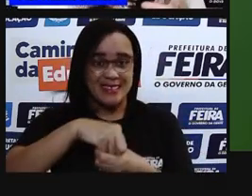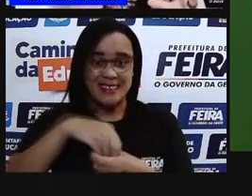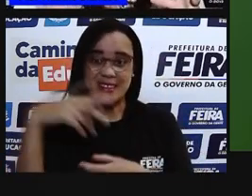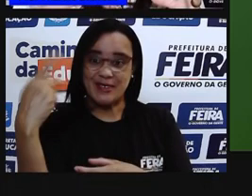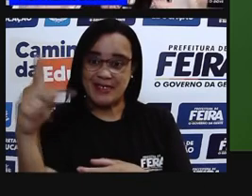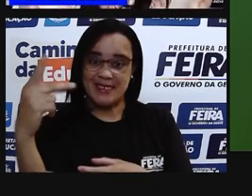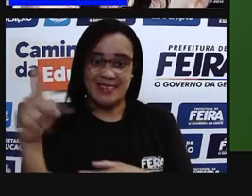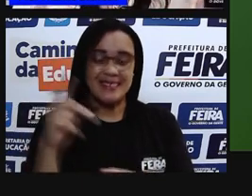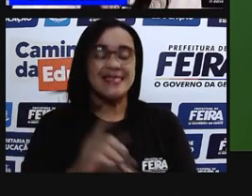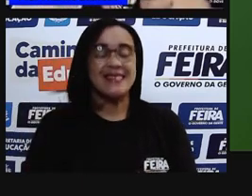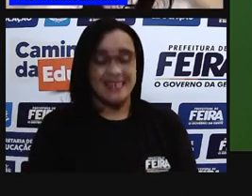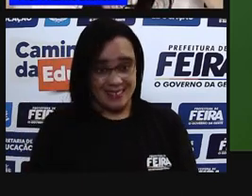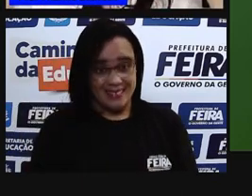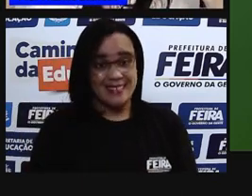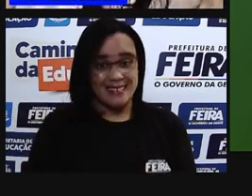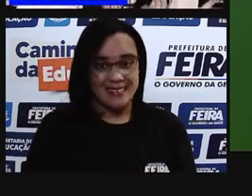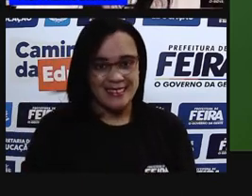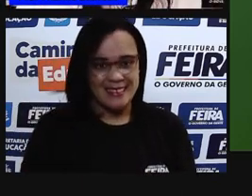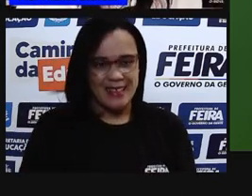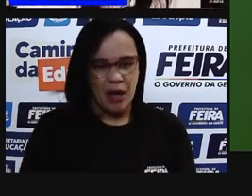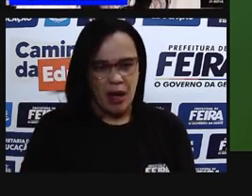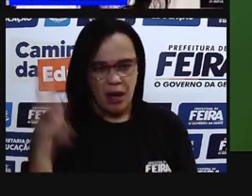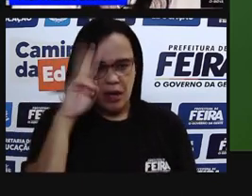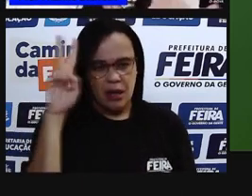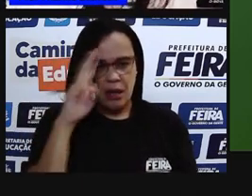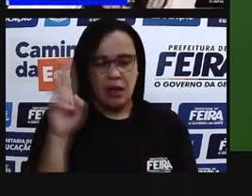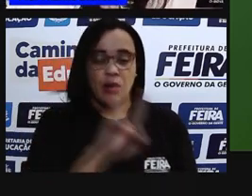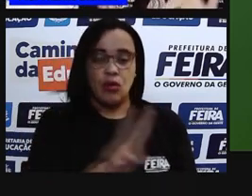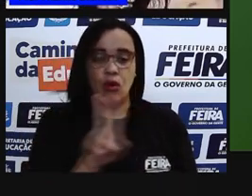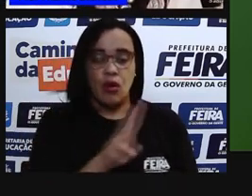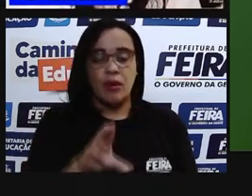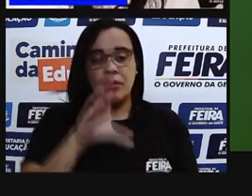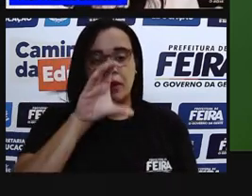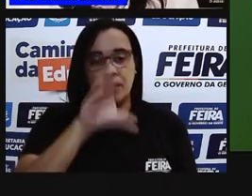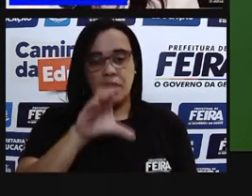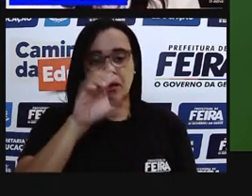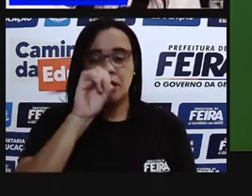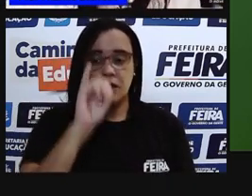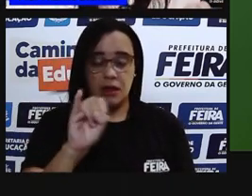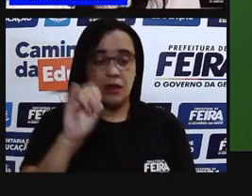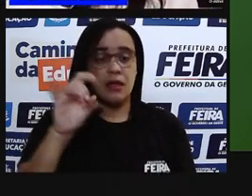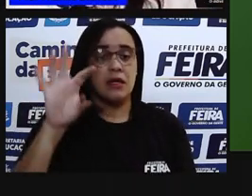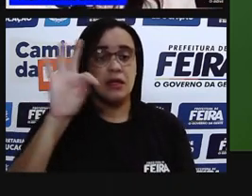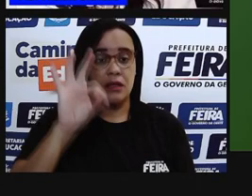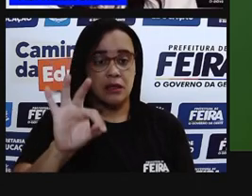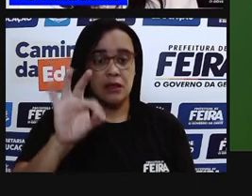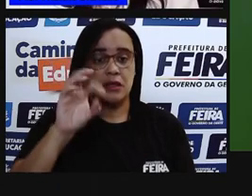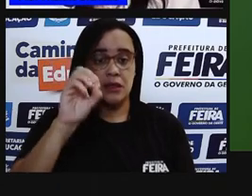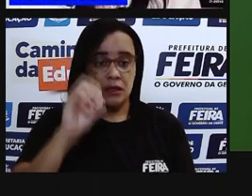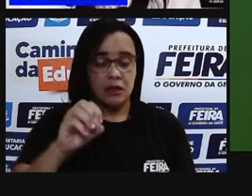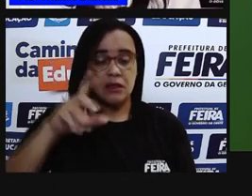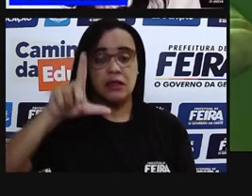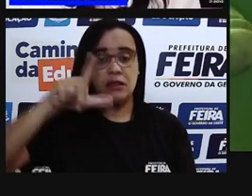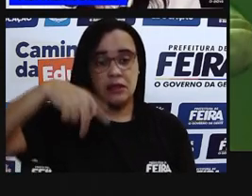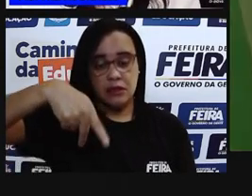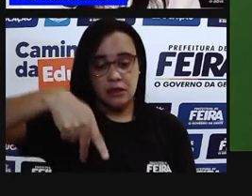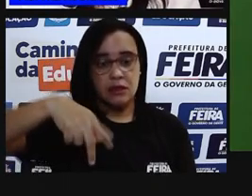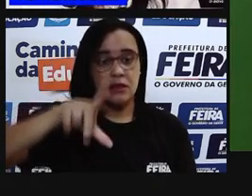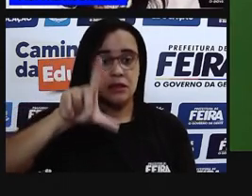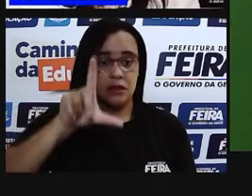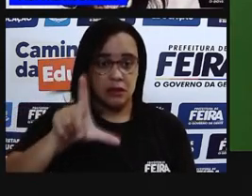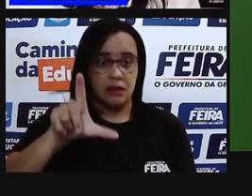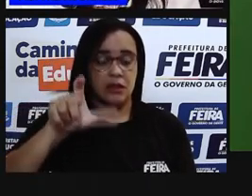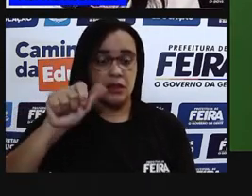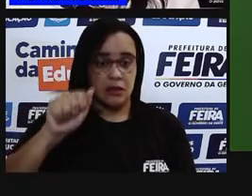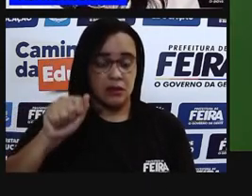Esse citoplasma, dentro desse citoplasma, vai estar o nosso DNA, vai ter o nosso núcleo. E nas células